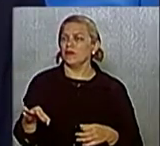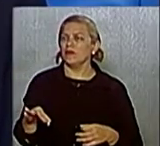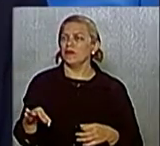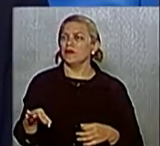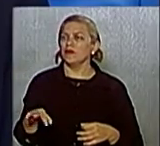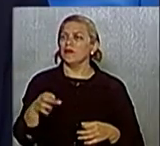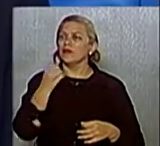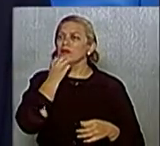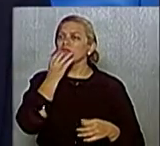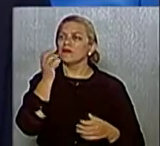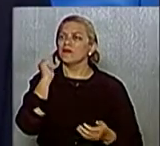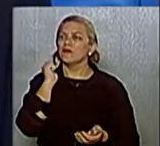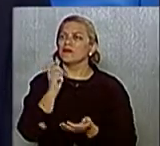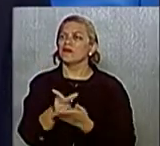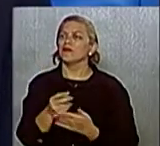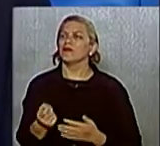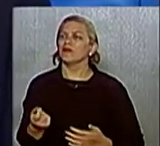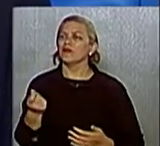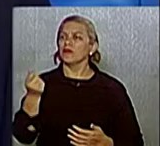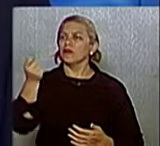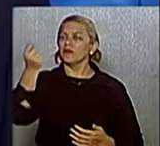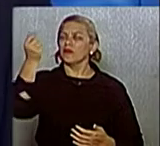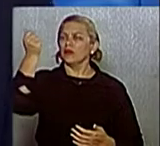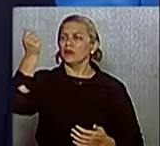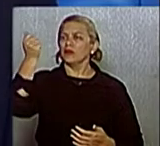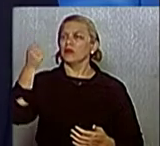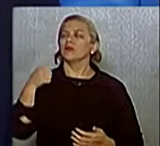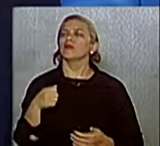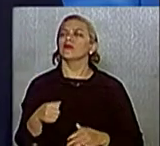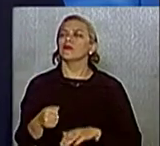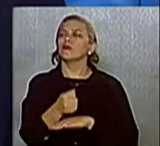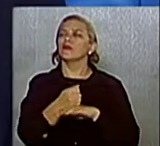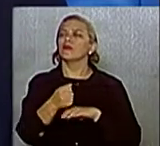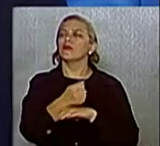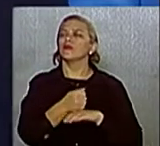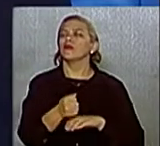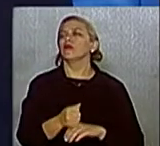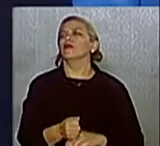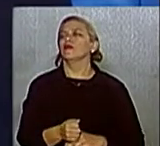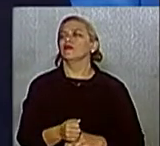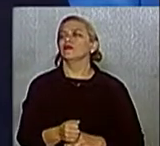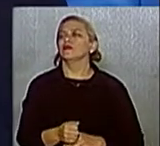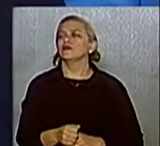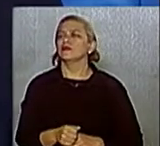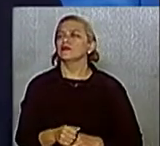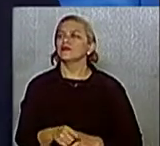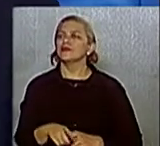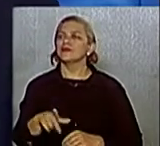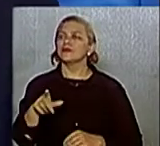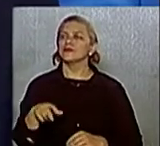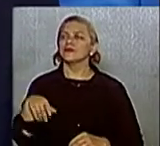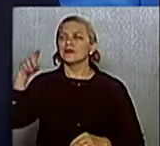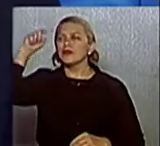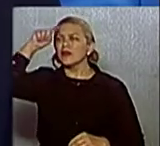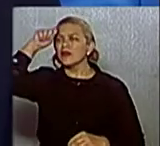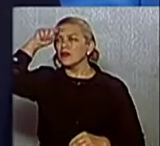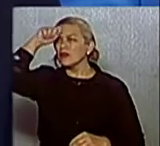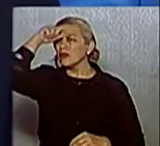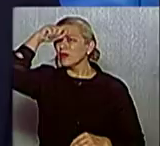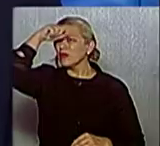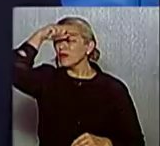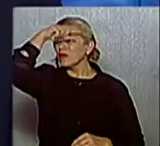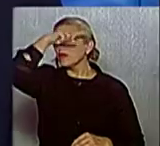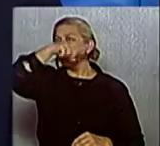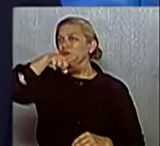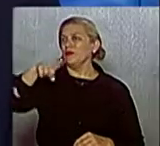para a transparência, para uma administração profissional. E, para isso, sempre tem as pegadinhas no período de eleição, onde